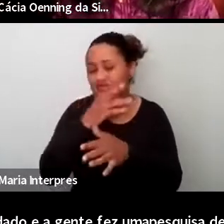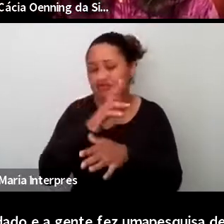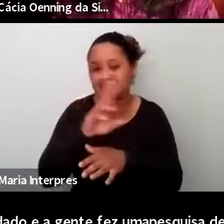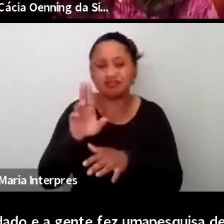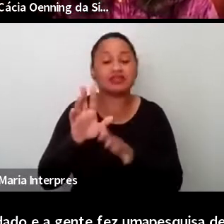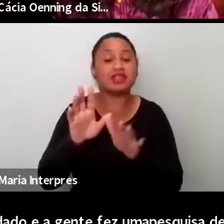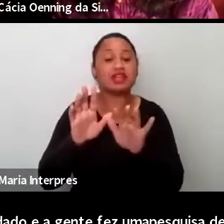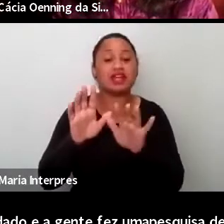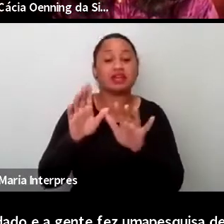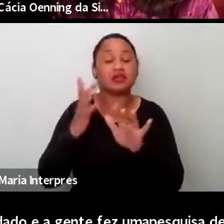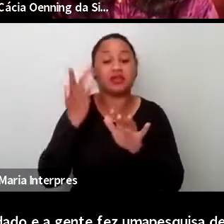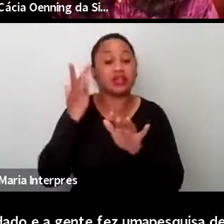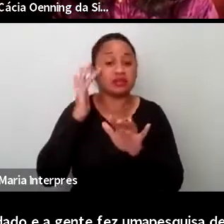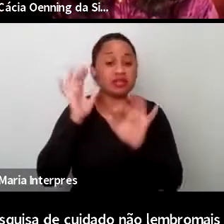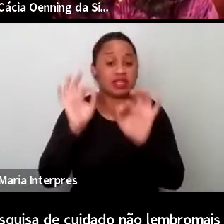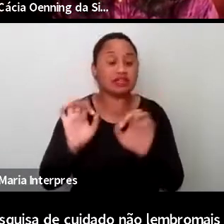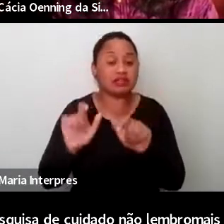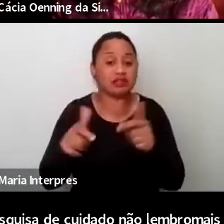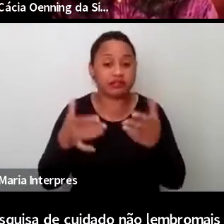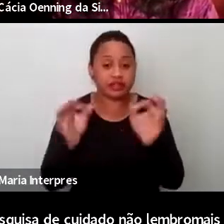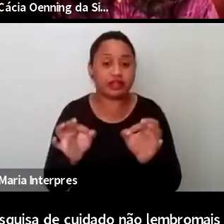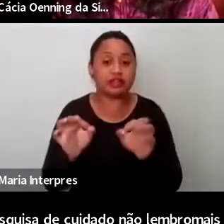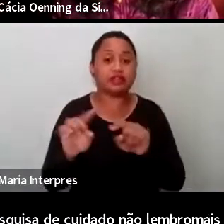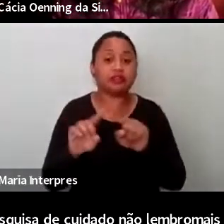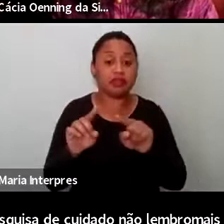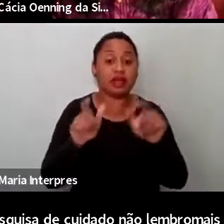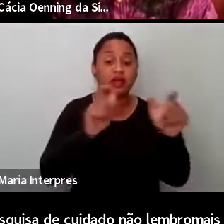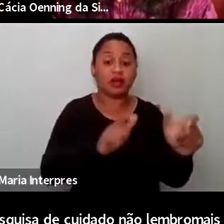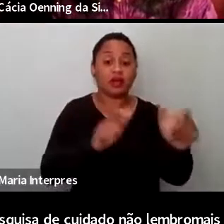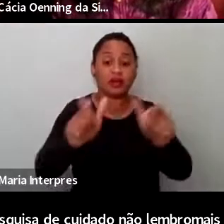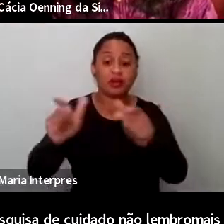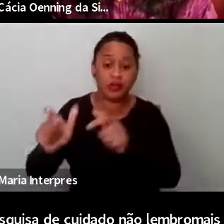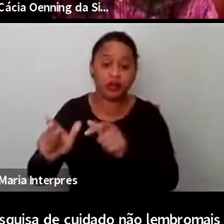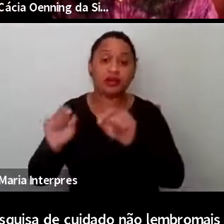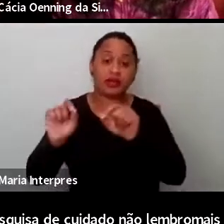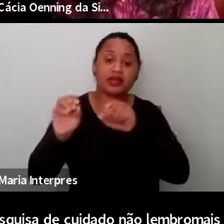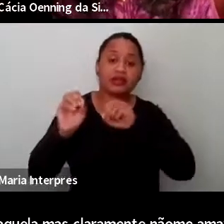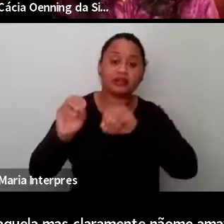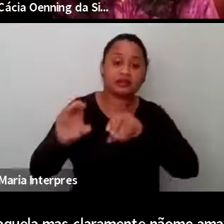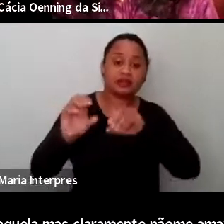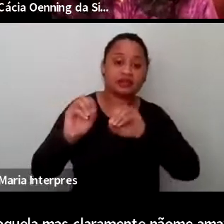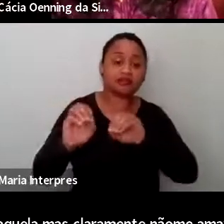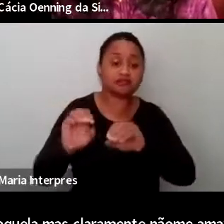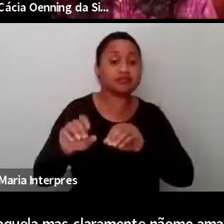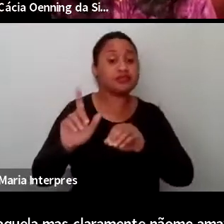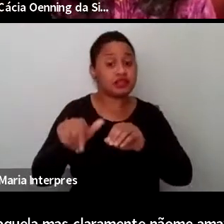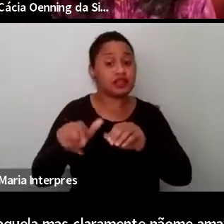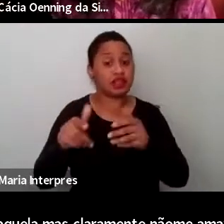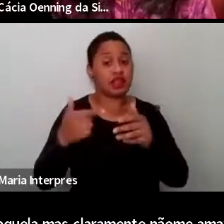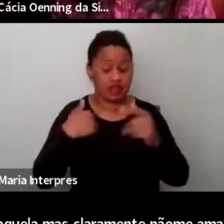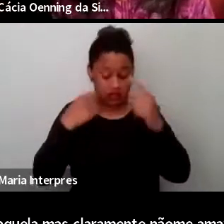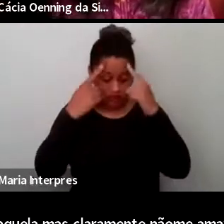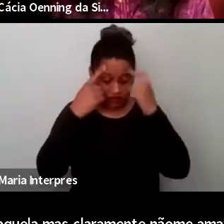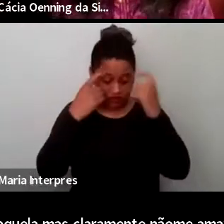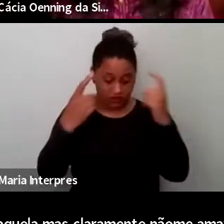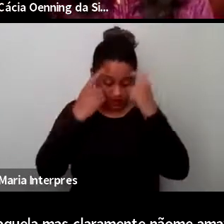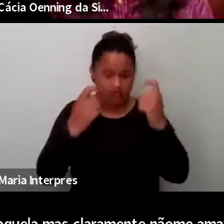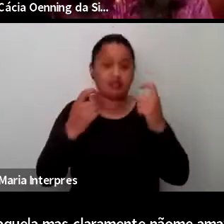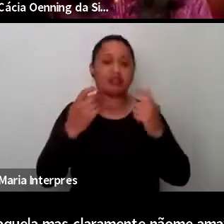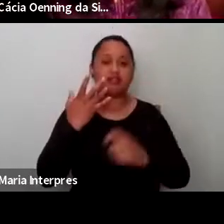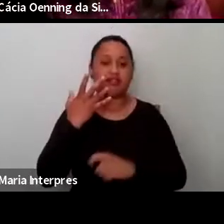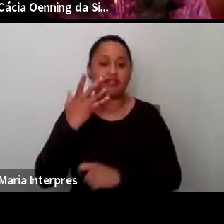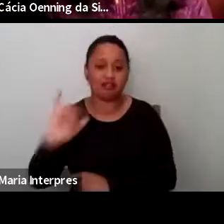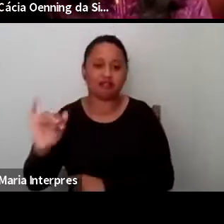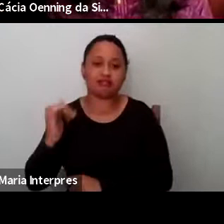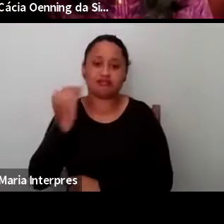claramente nomeava que os espaços de educação, se tratando de violência contra a criança e adolescente,